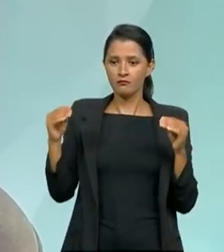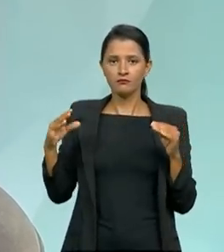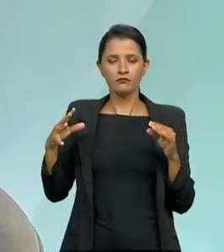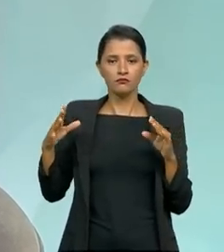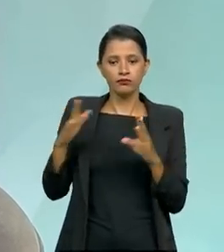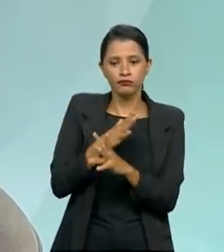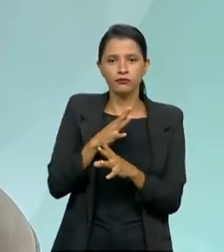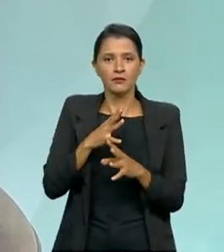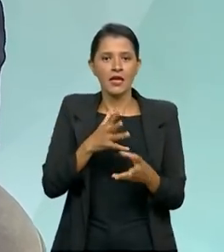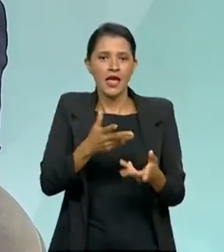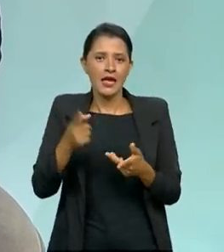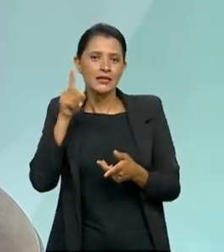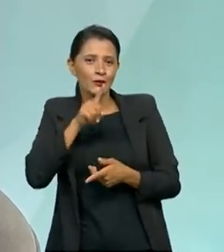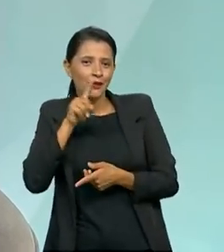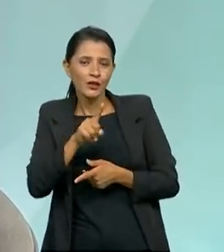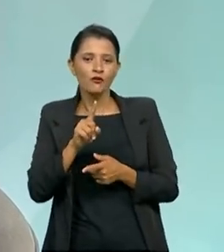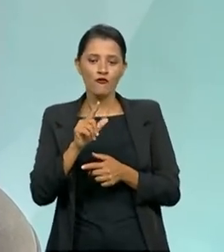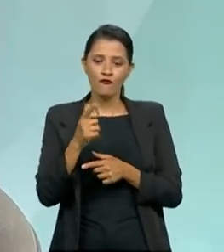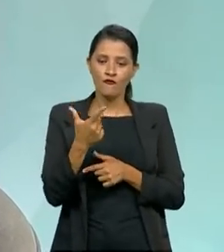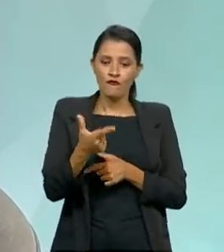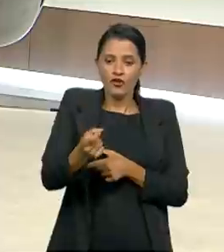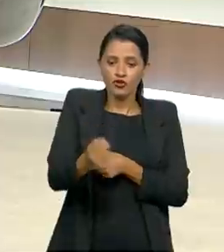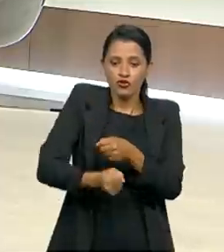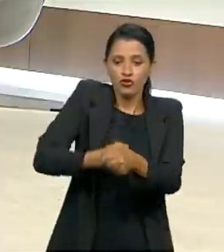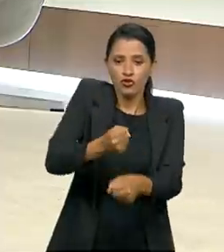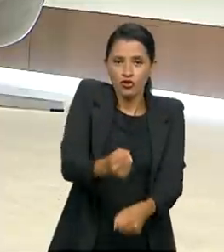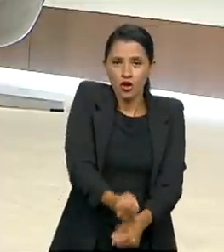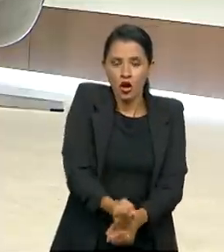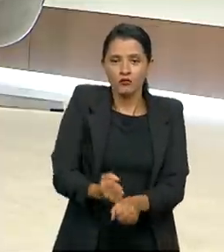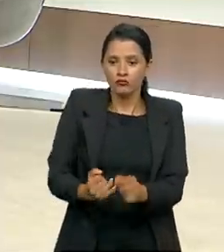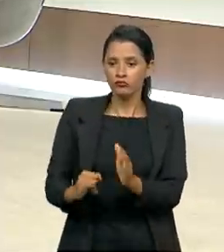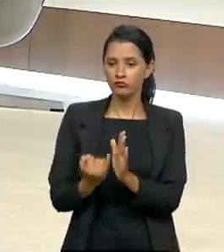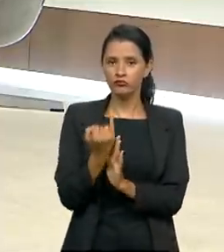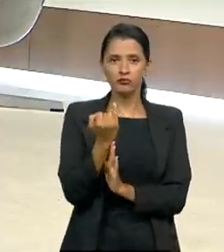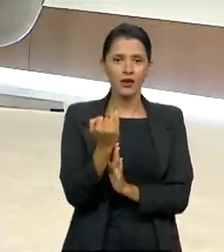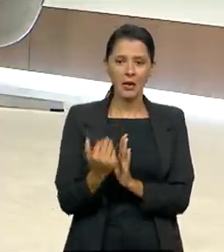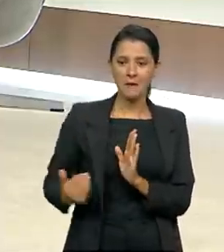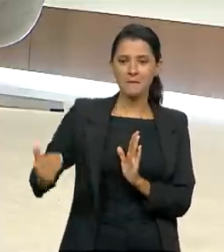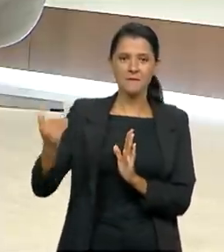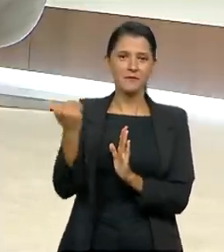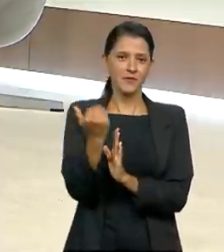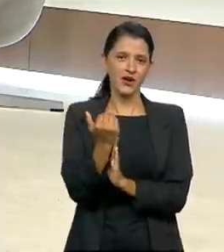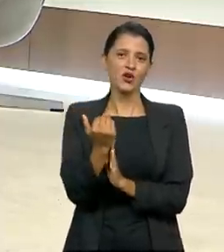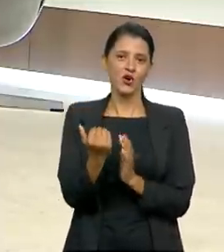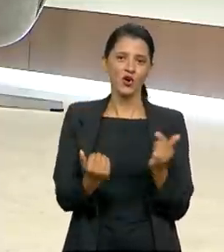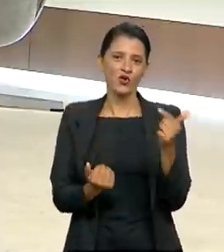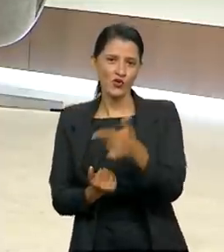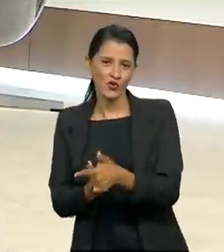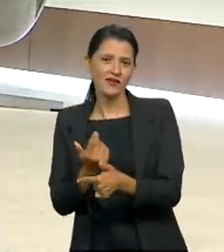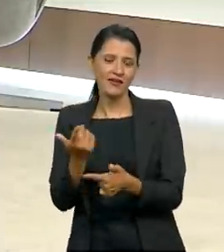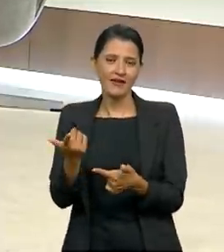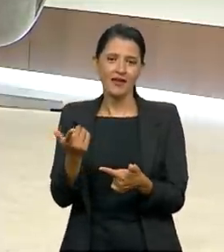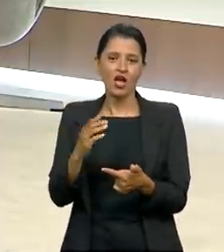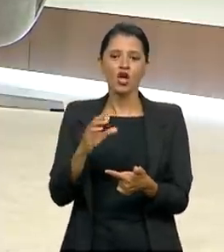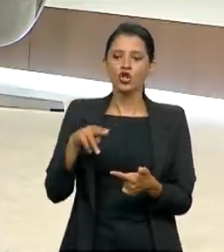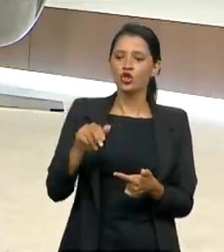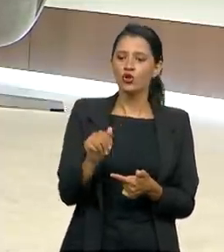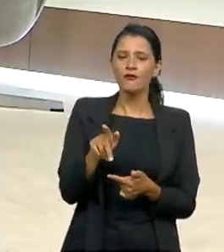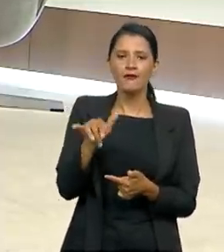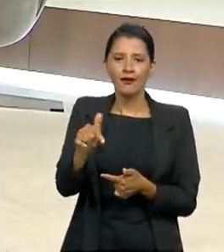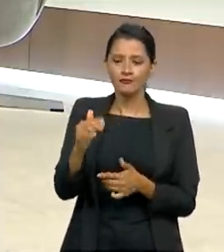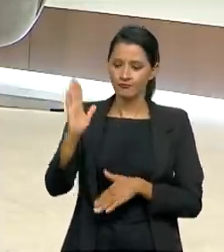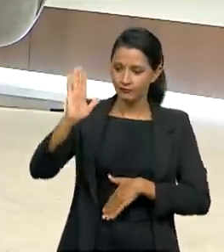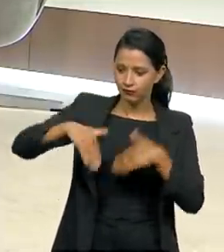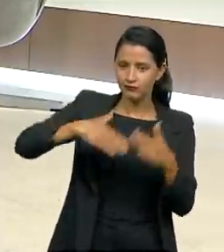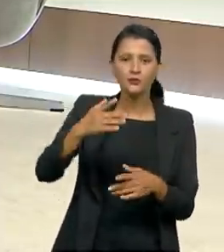Passados 20 anos, os índices delas são muito maiores. Nogales, né? Ele cita. Nogales, ele se desenvolve quando